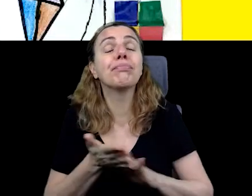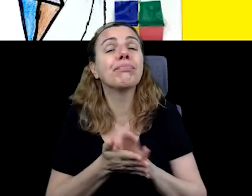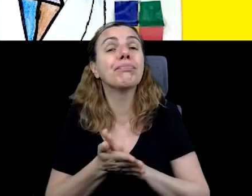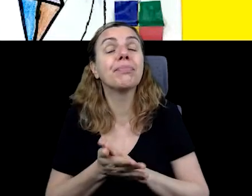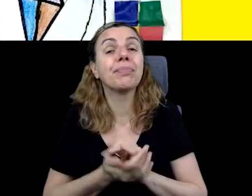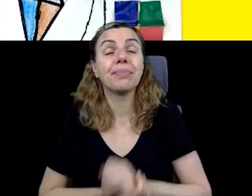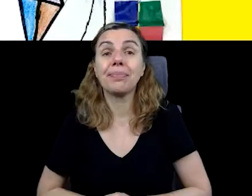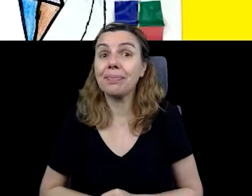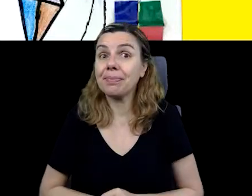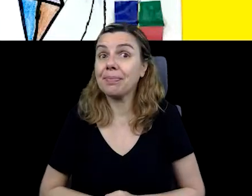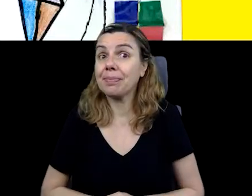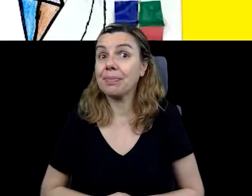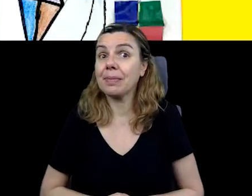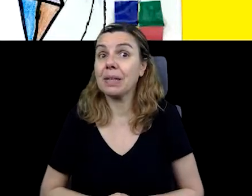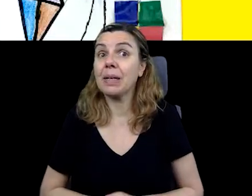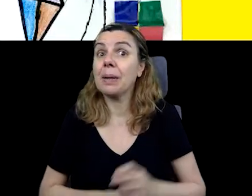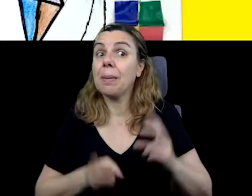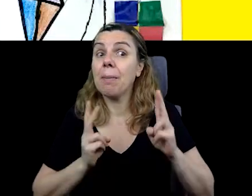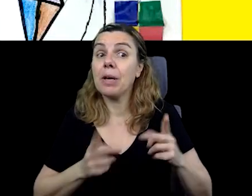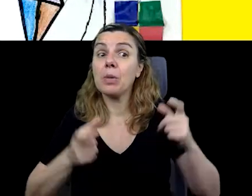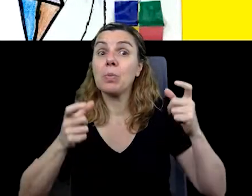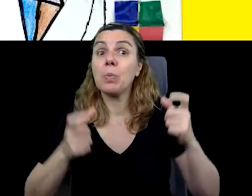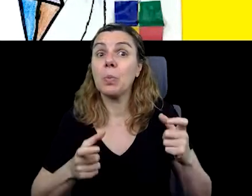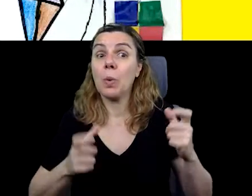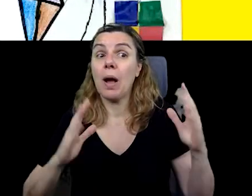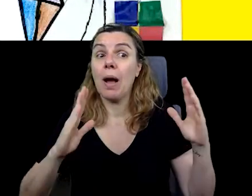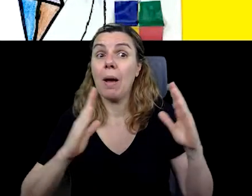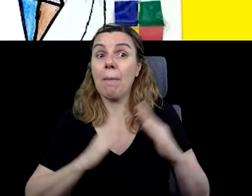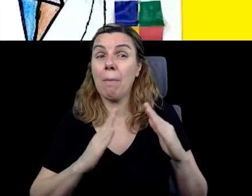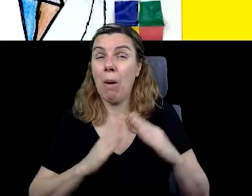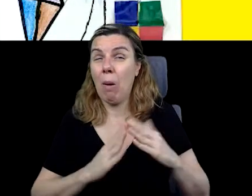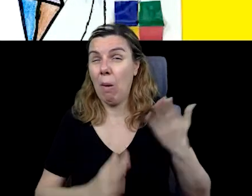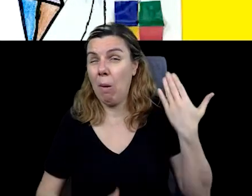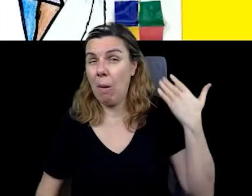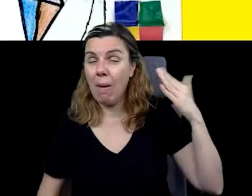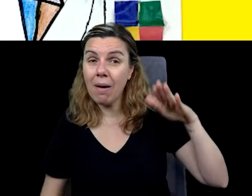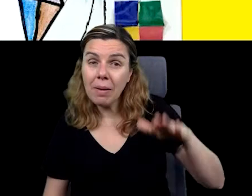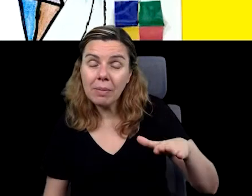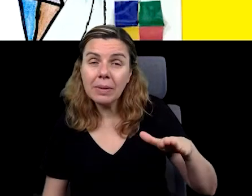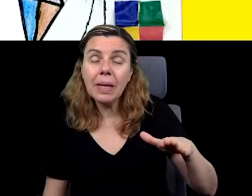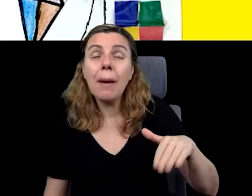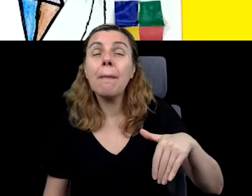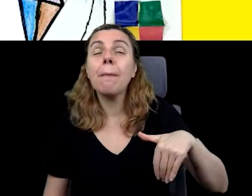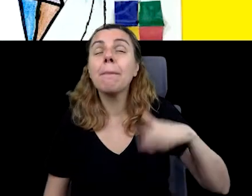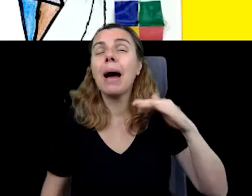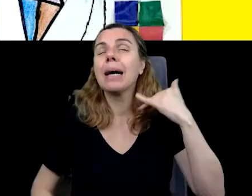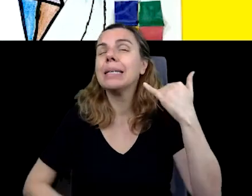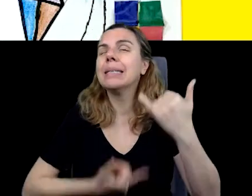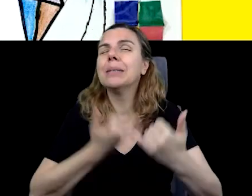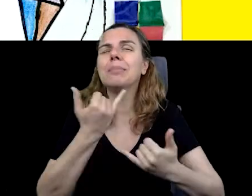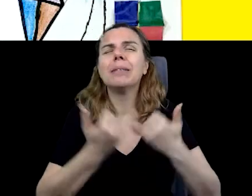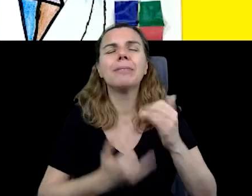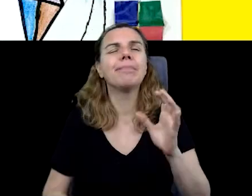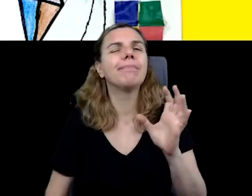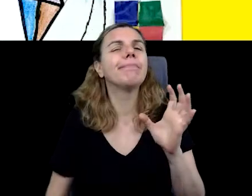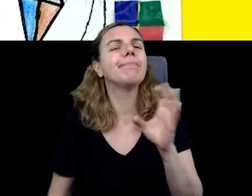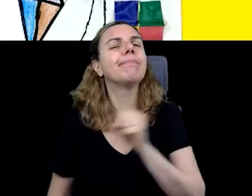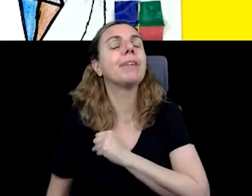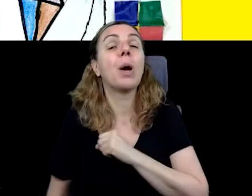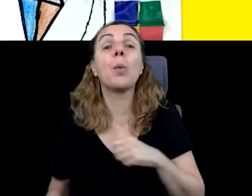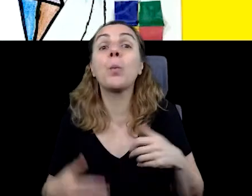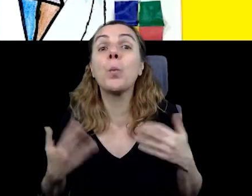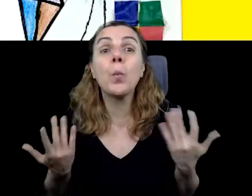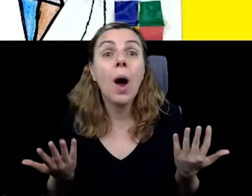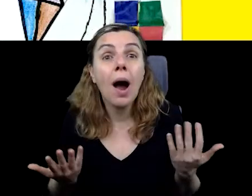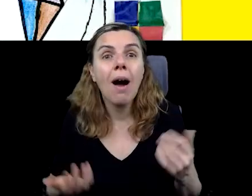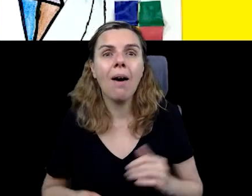Lá onde eu morava, o brinquedo mais lindo de todos, sabe qual era?